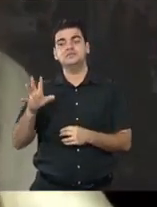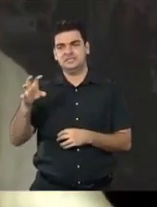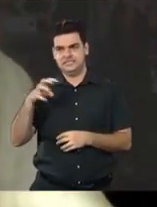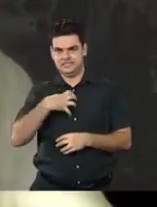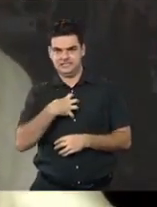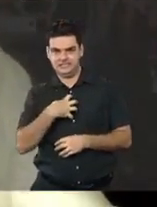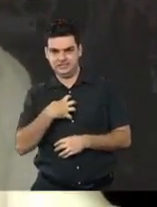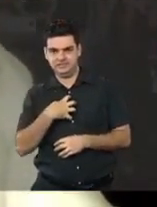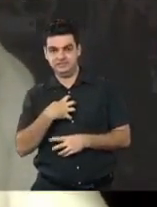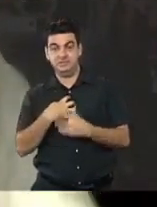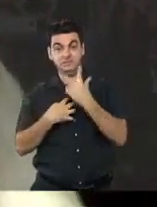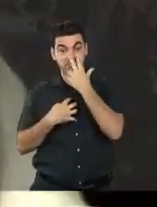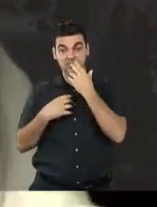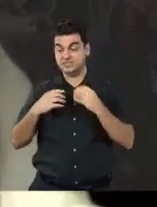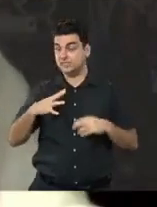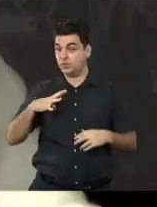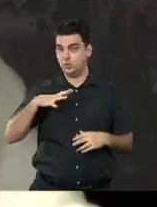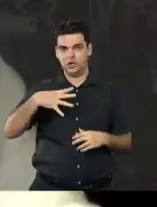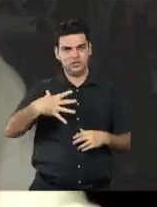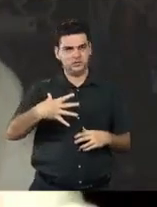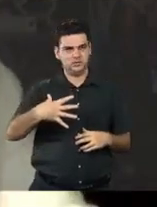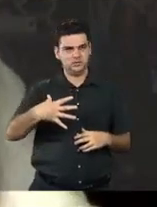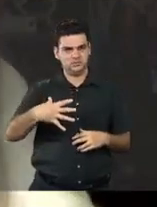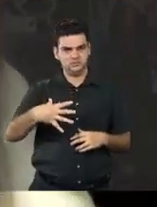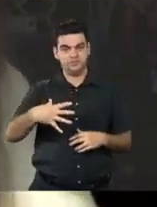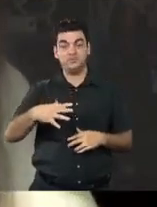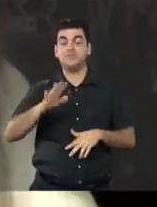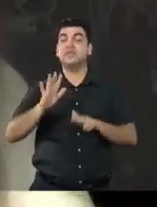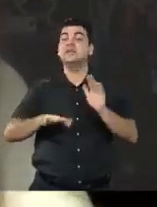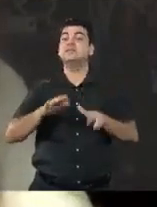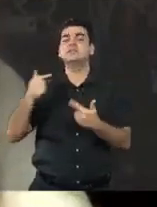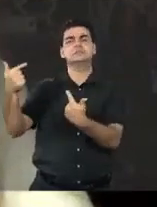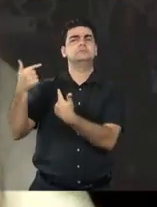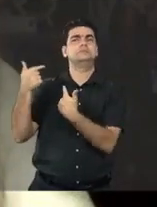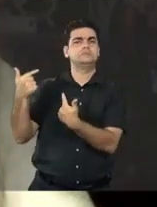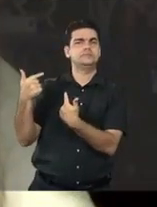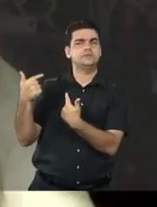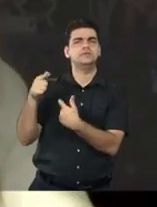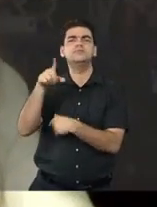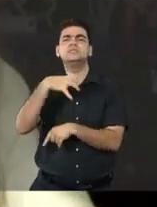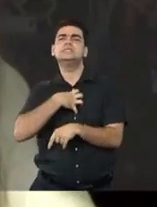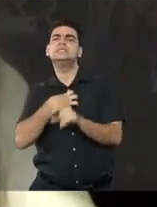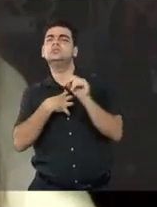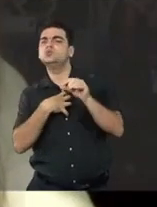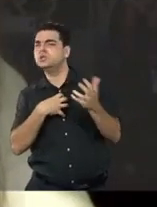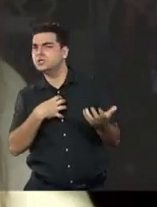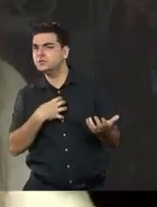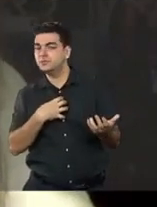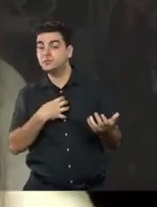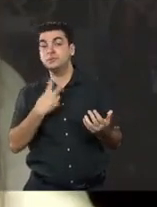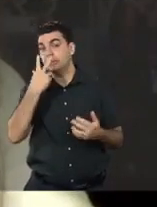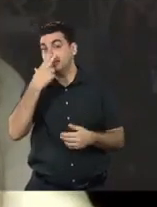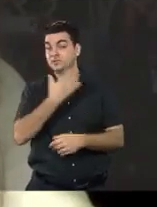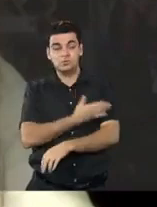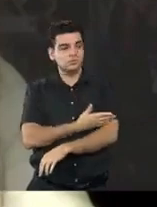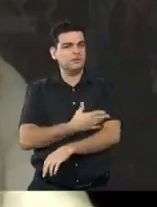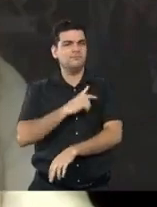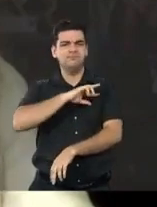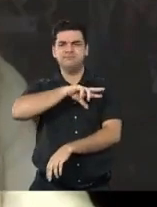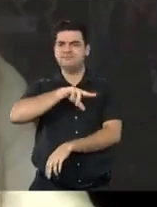força para seguir adiante quando vem esse tipo de ataque odioso que hoje é costumeiro,